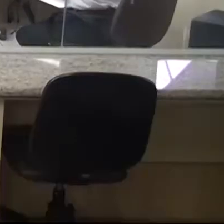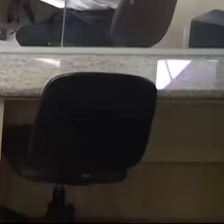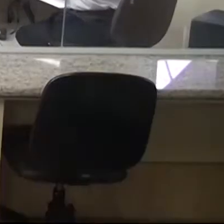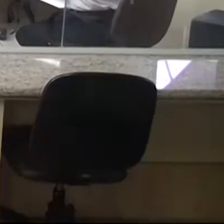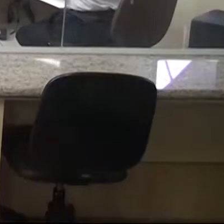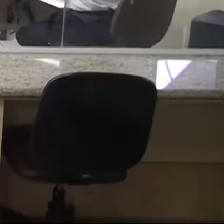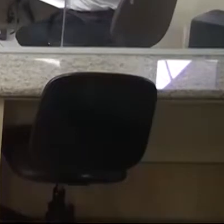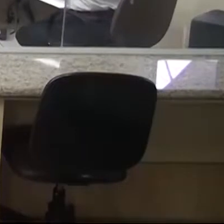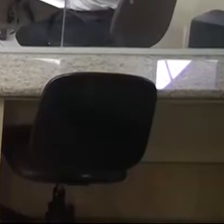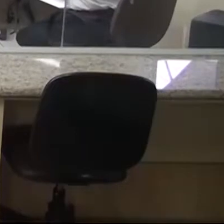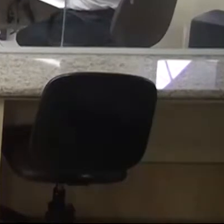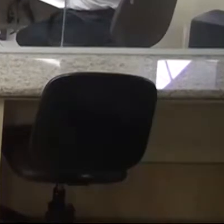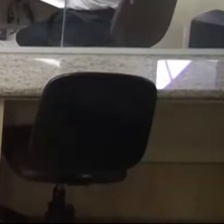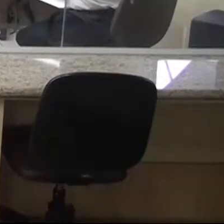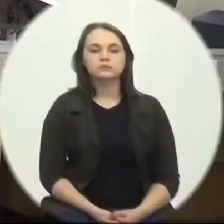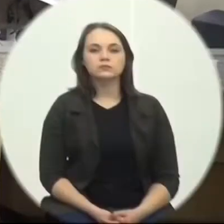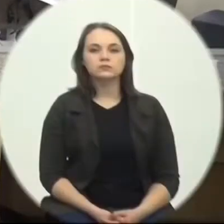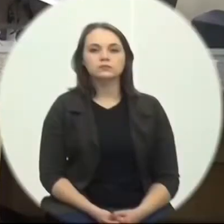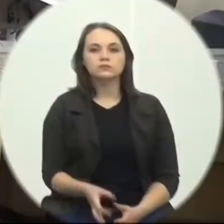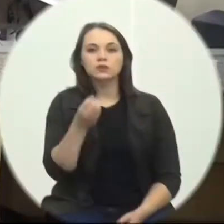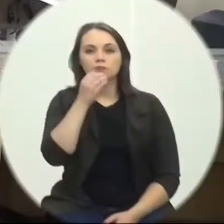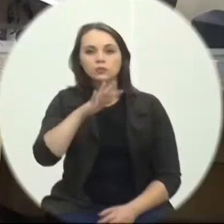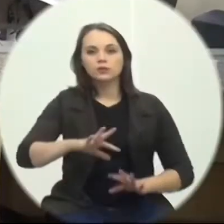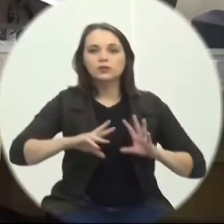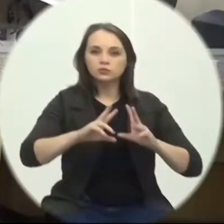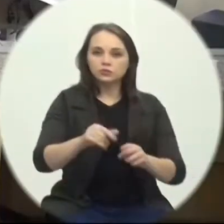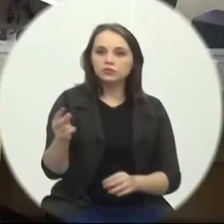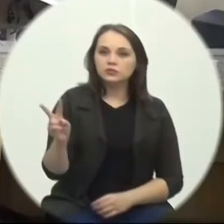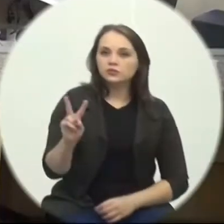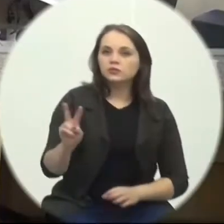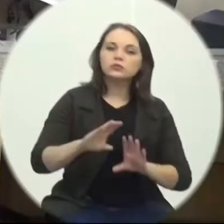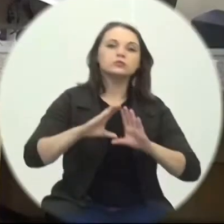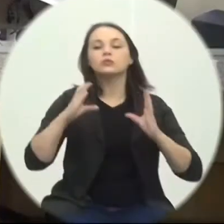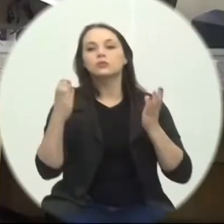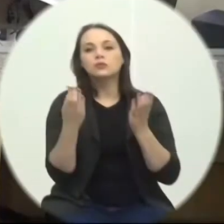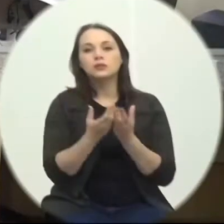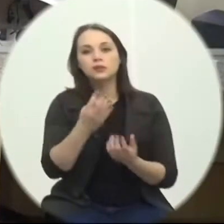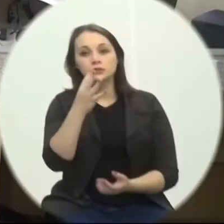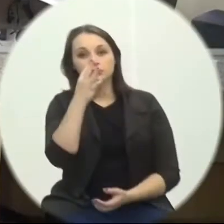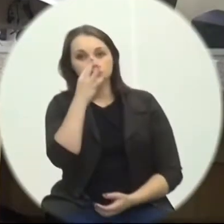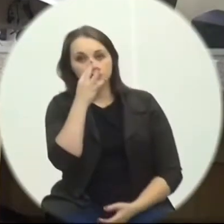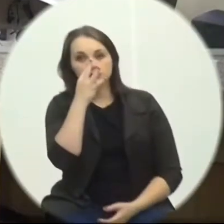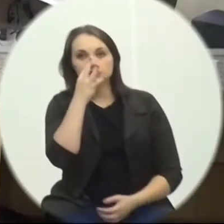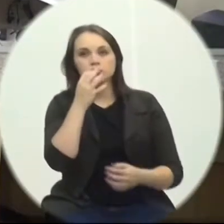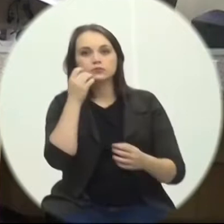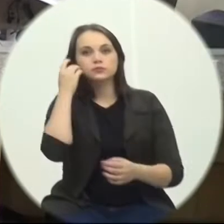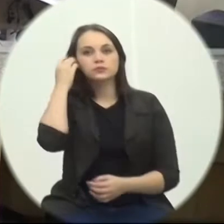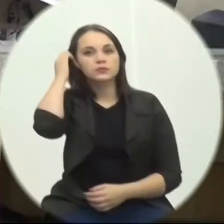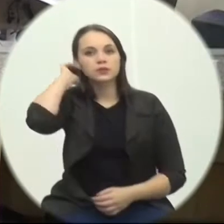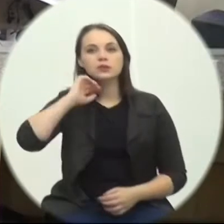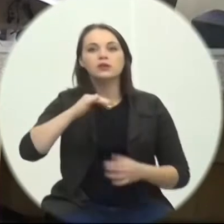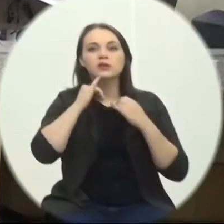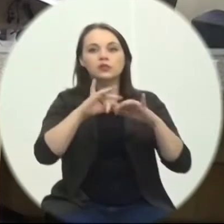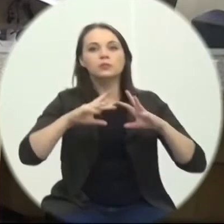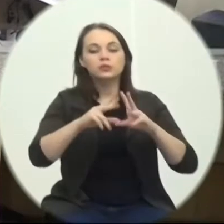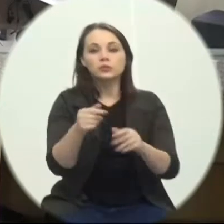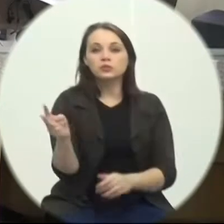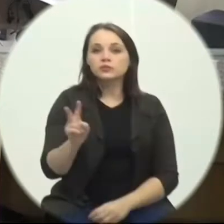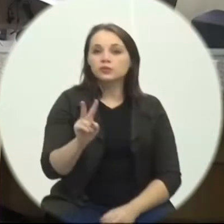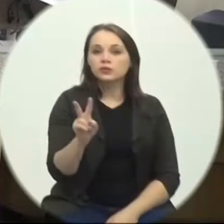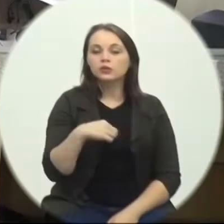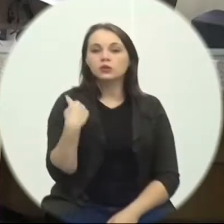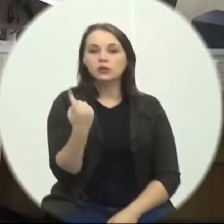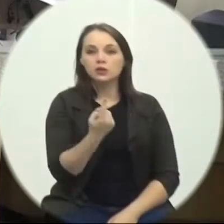Boa tarde a todos os vereadores, vereadoras, boa tarde a comunidade que nos assiste. Informa a todos os vereadores, vereadores, que